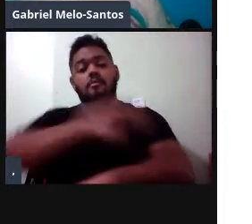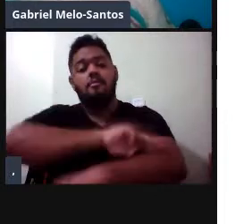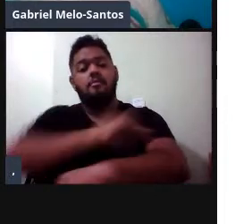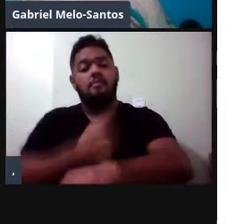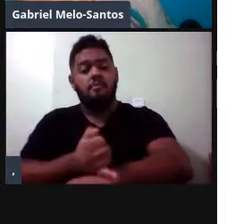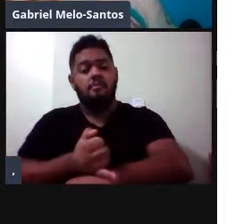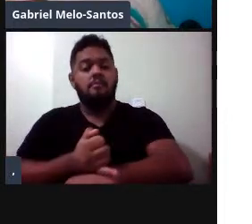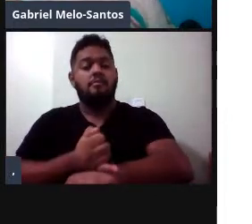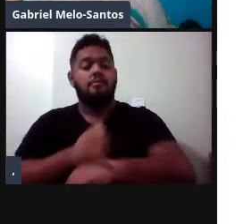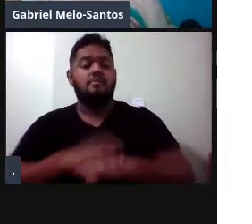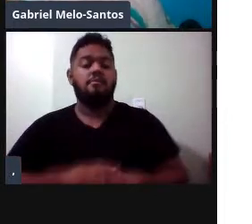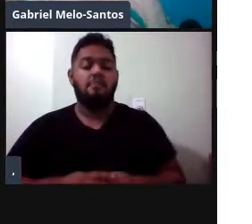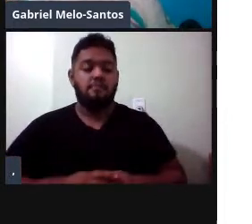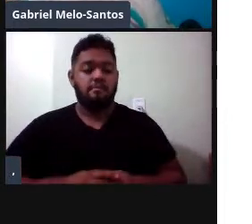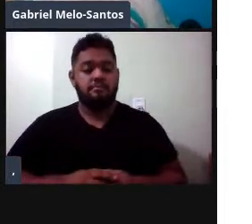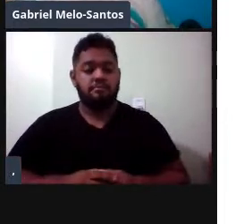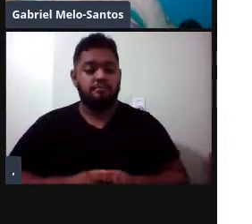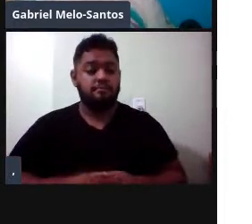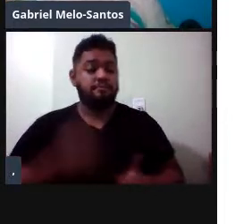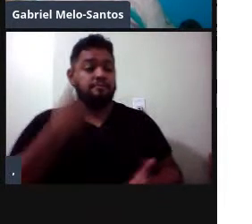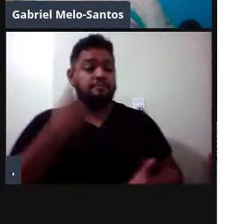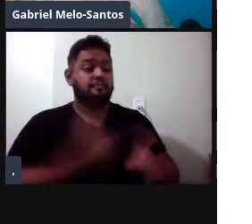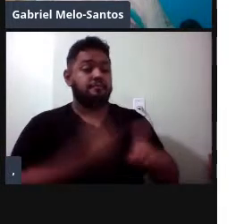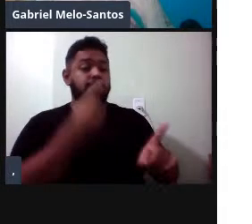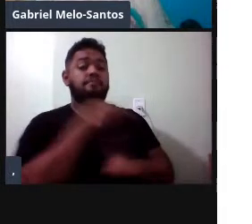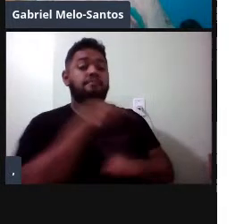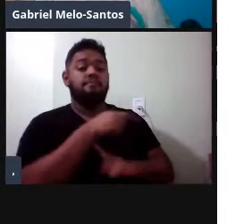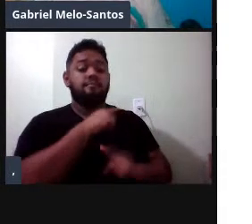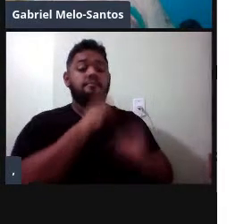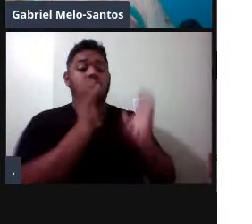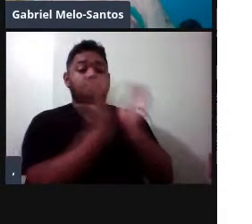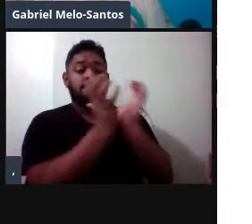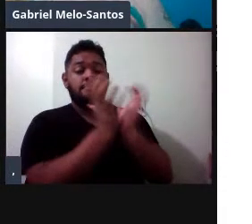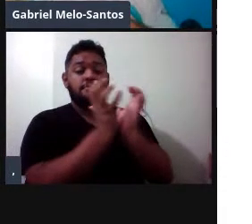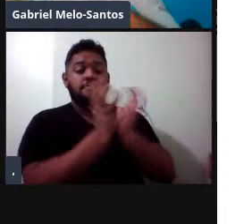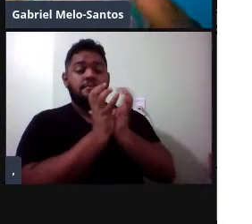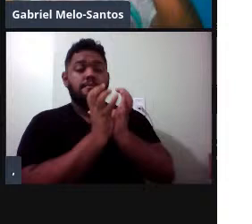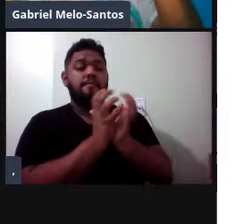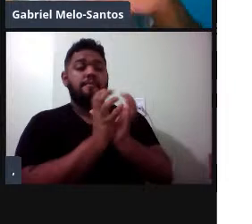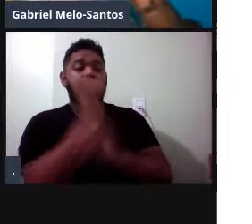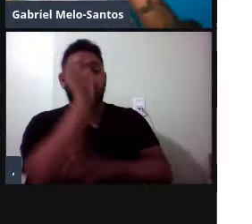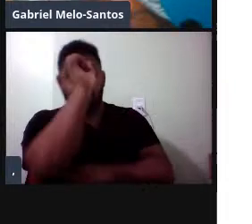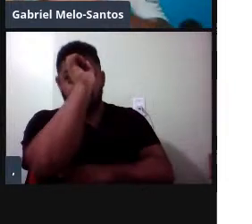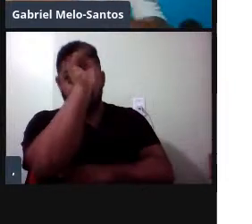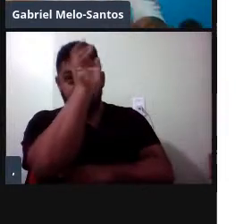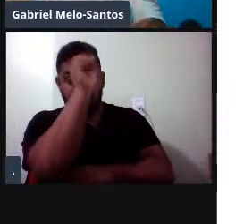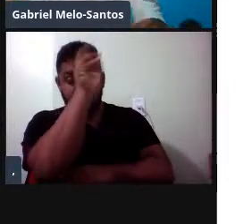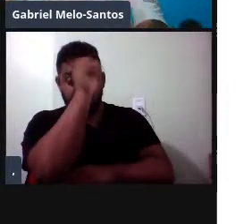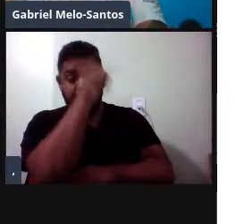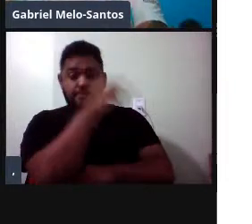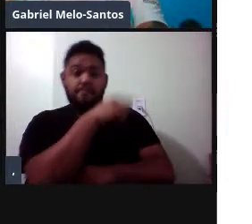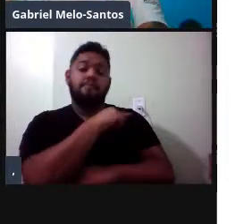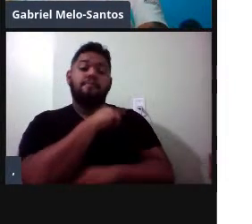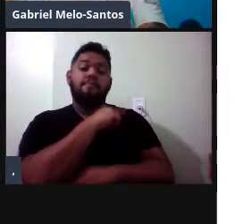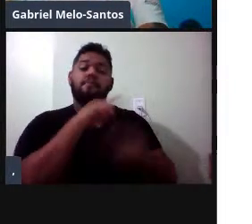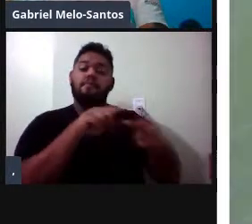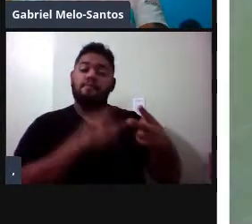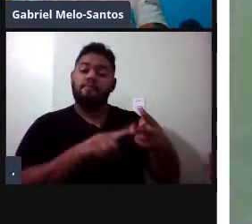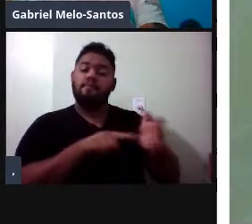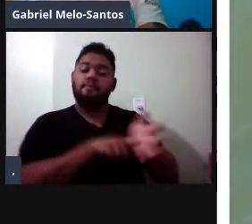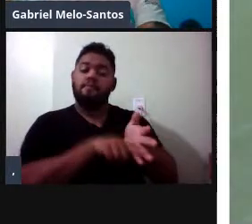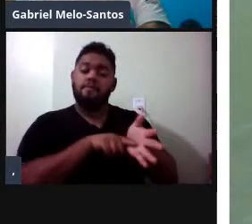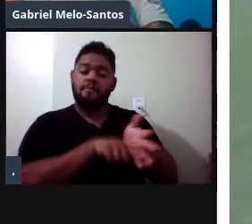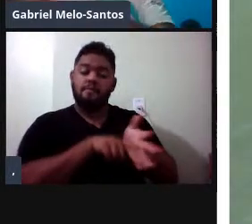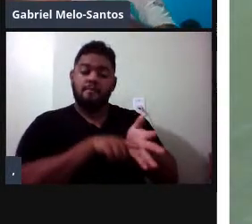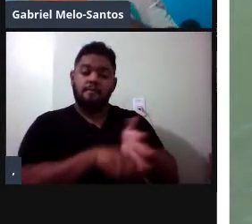gente pelo Facebook e a gente descobriu que lá tinha um grupo de botos que aí a gente publicou esses dois estudos aí já e mais um